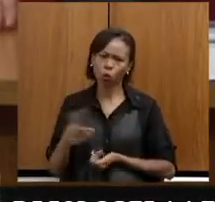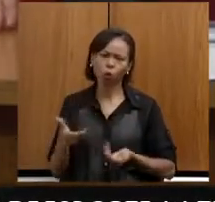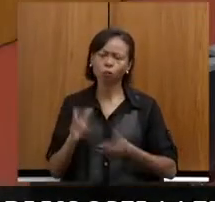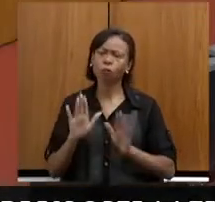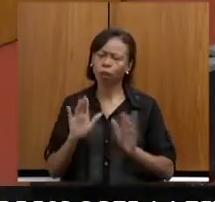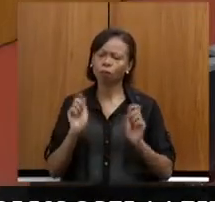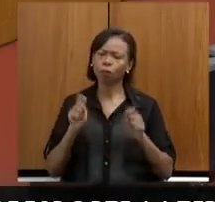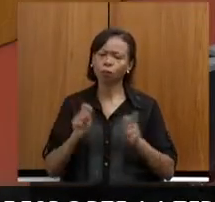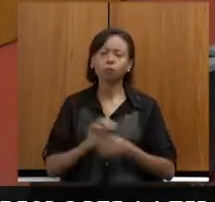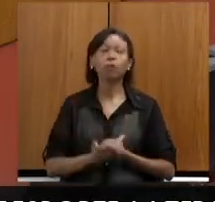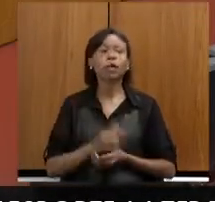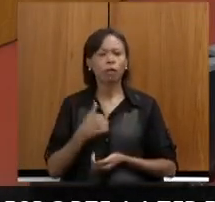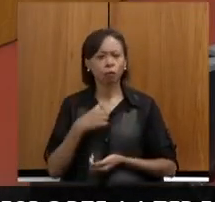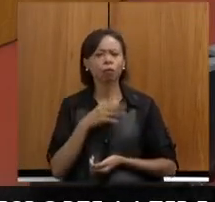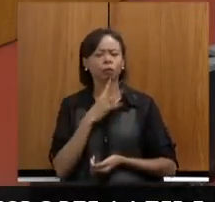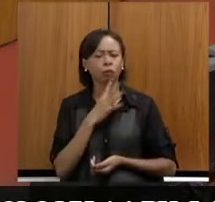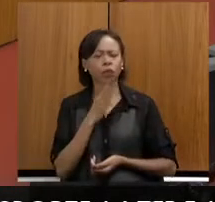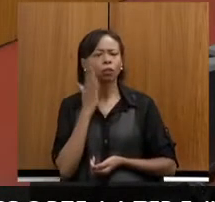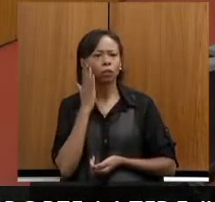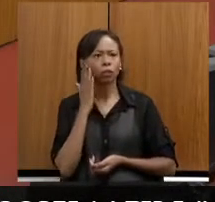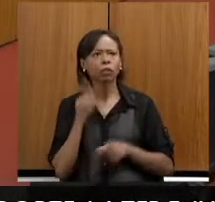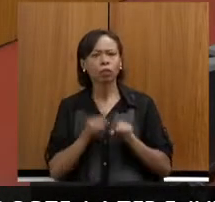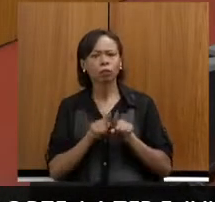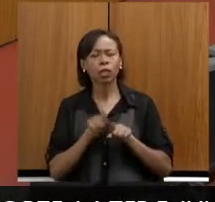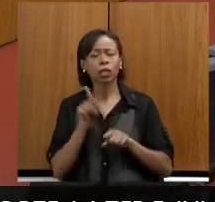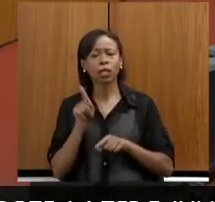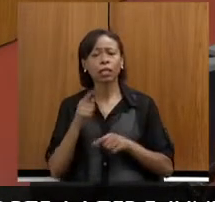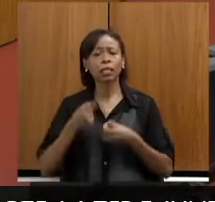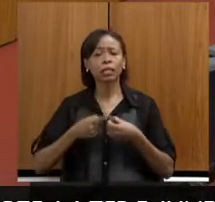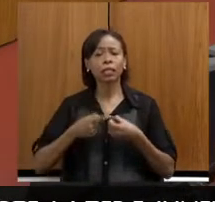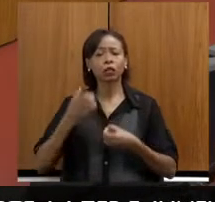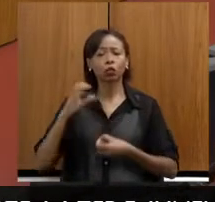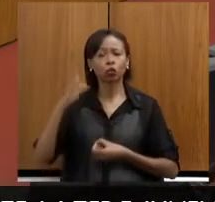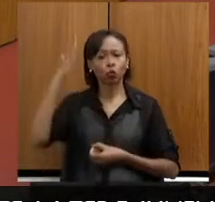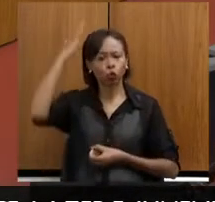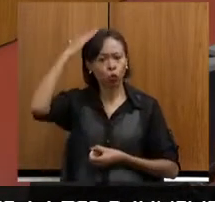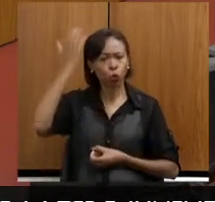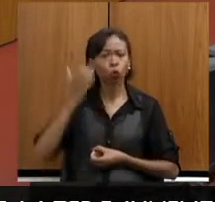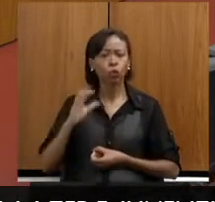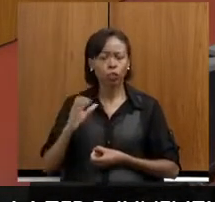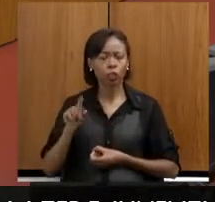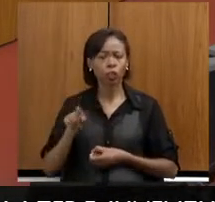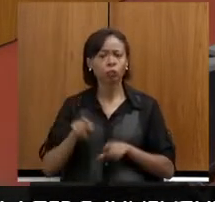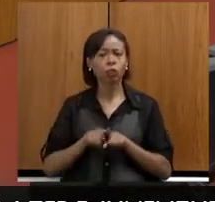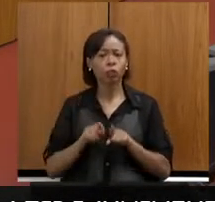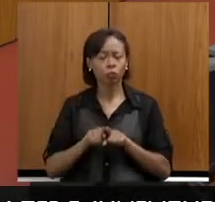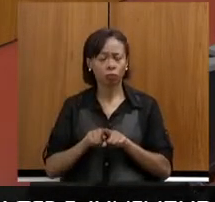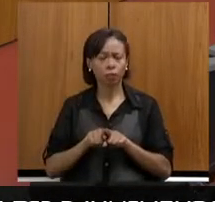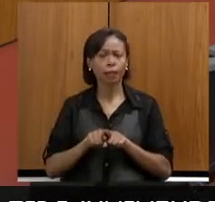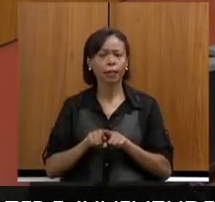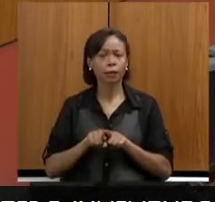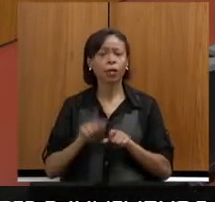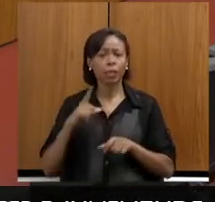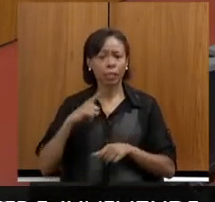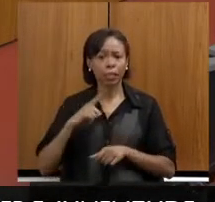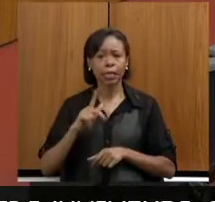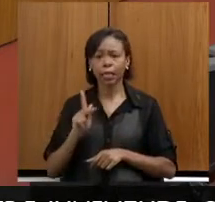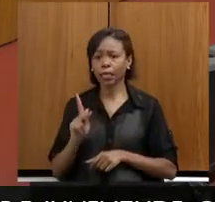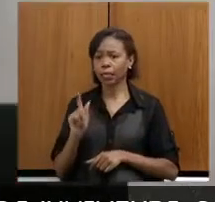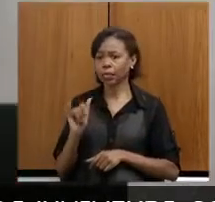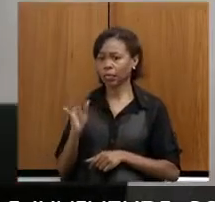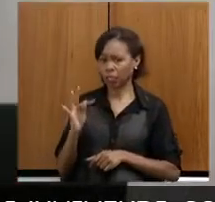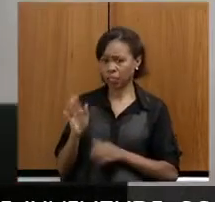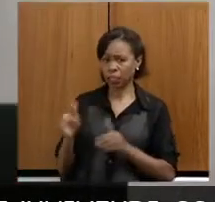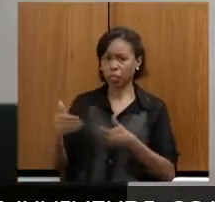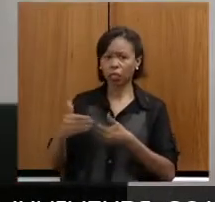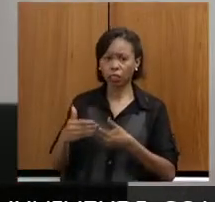Eu tenho conhecimento também, secretário, visitei na cidade de Curitiba também. Eles proporcionam esse kit que é muito importante para